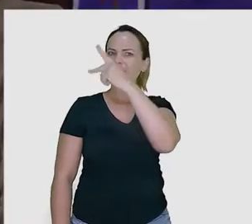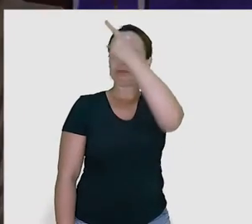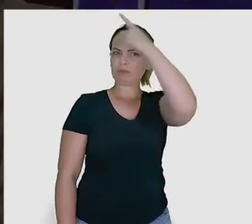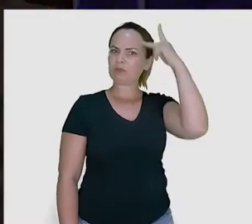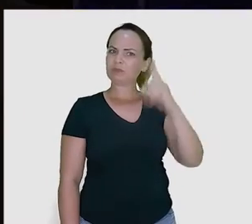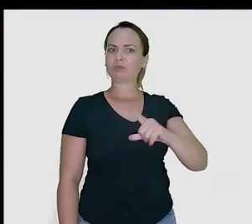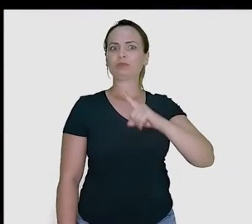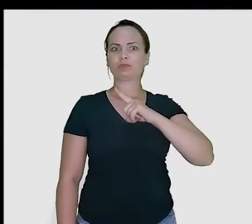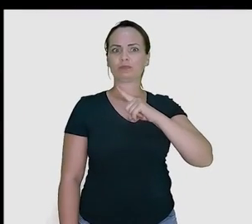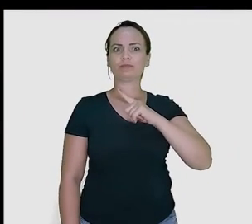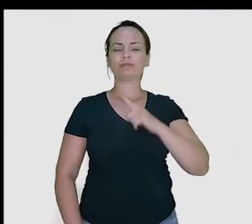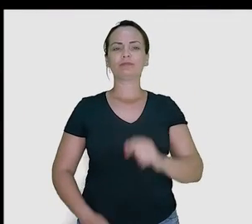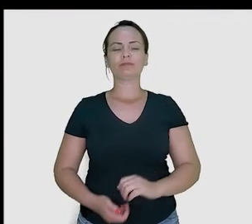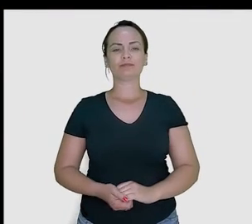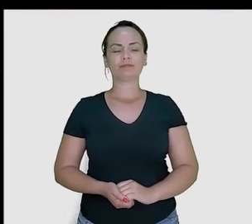gente.